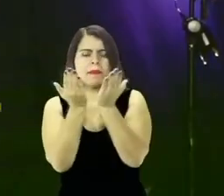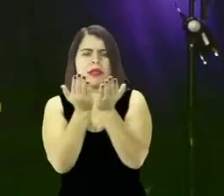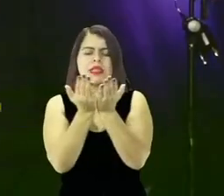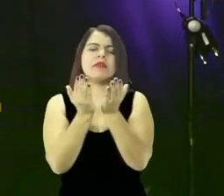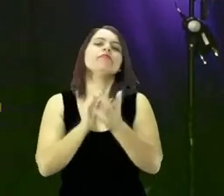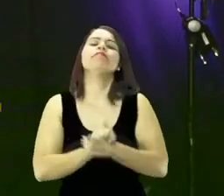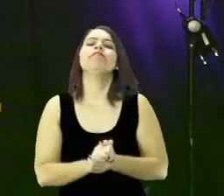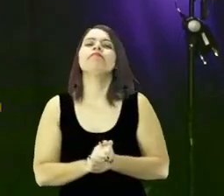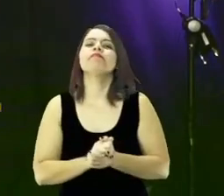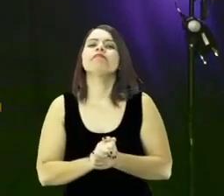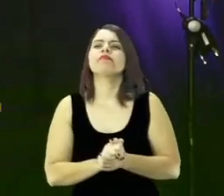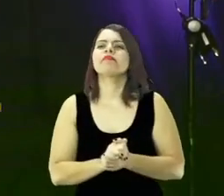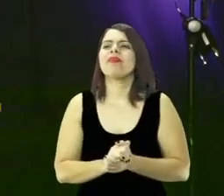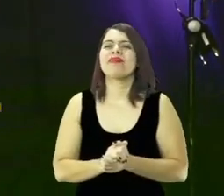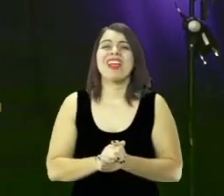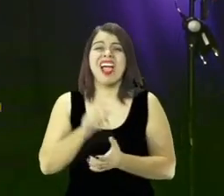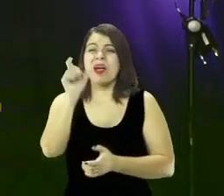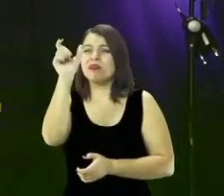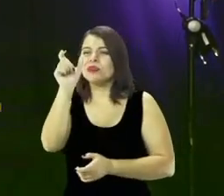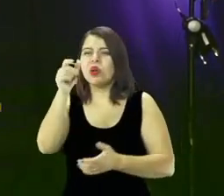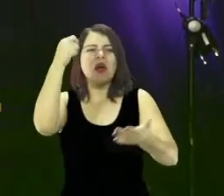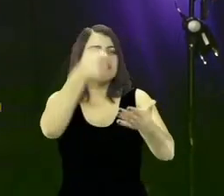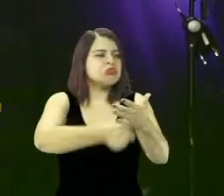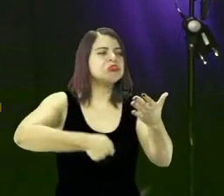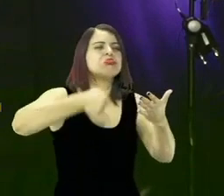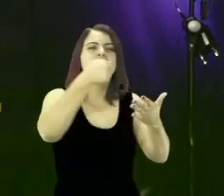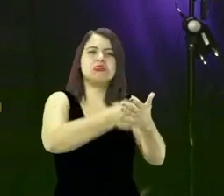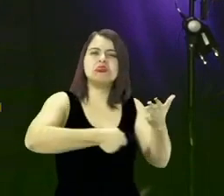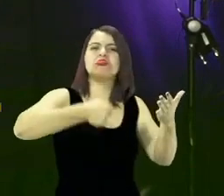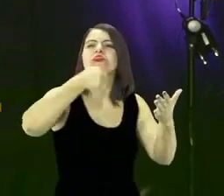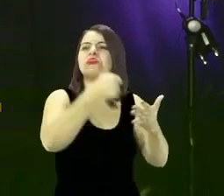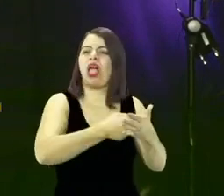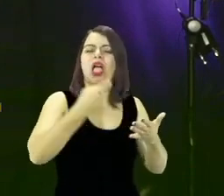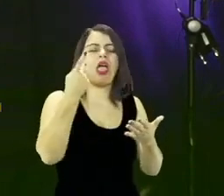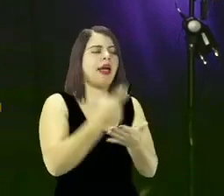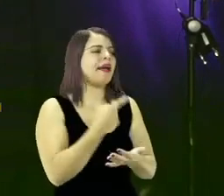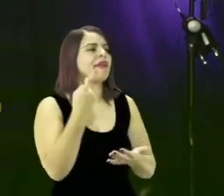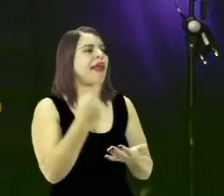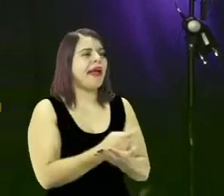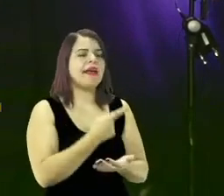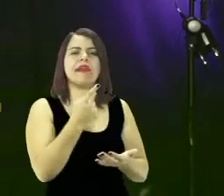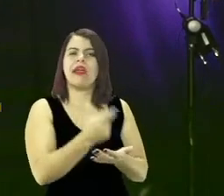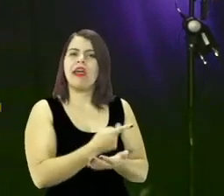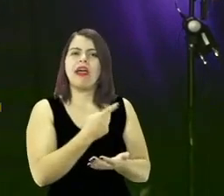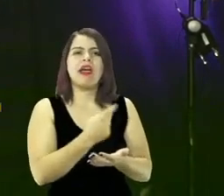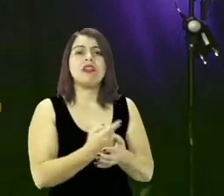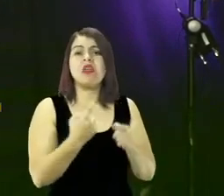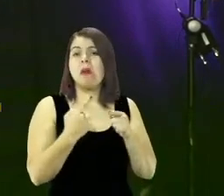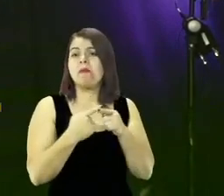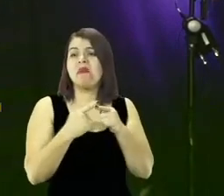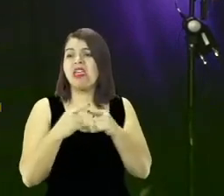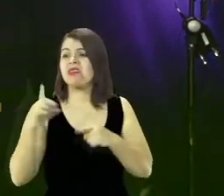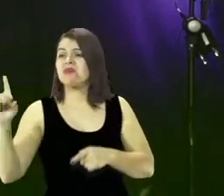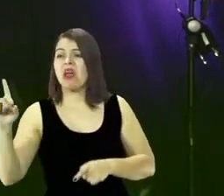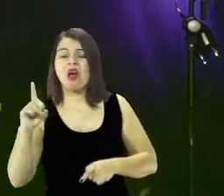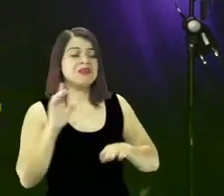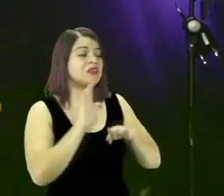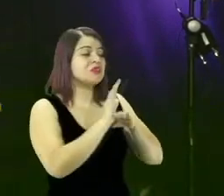sério esse quem insiste no erro depois de muita repreensão será destruído sem aviso e irremediável